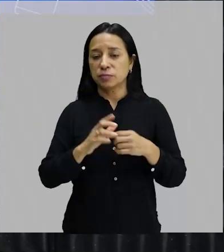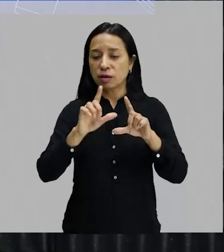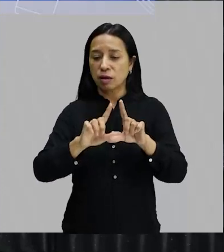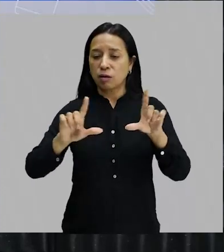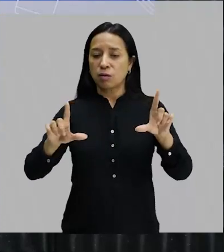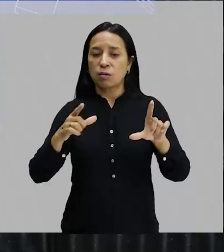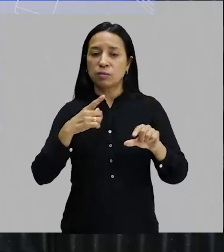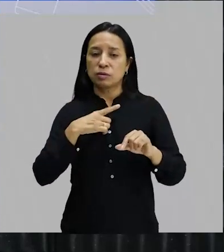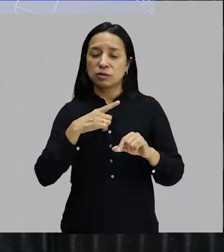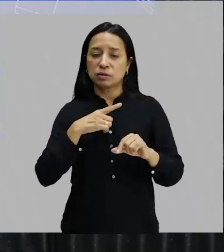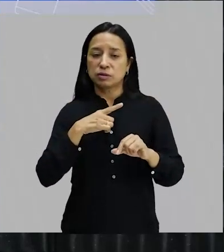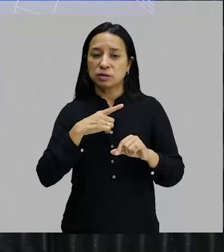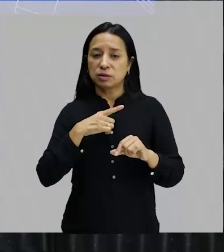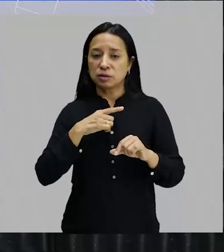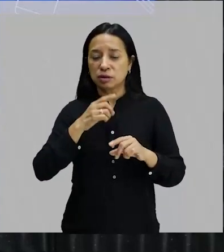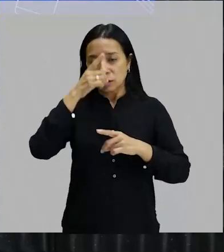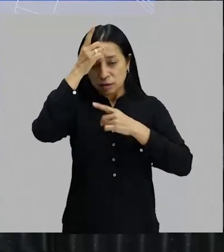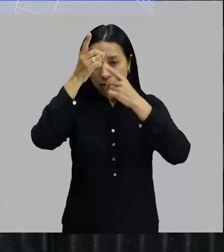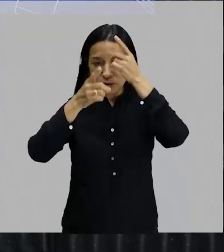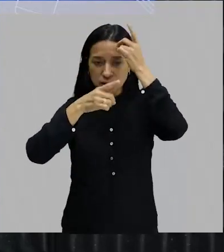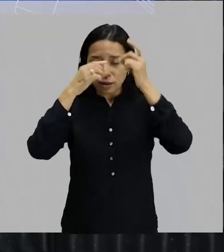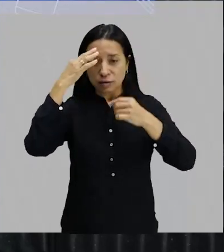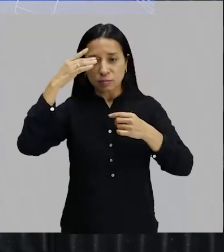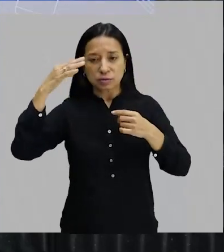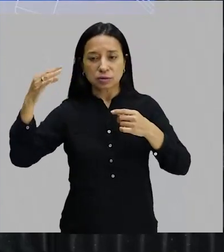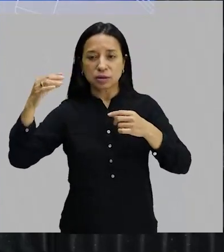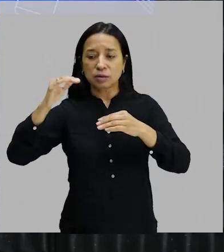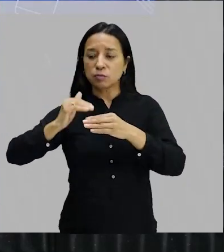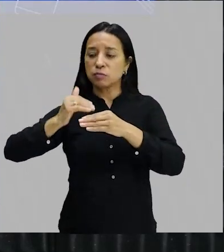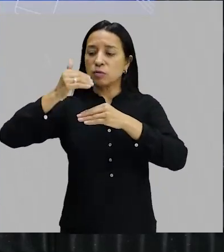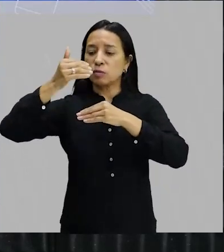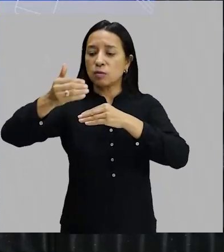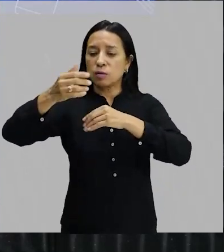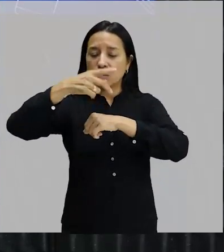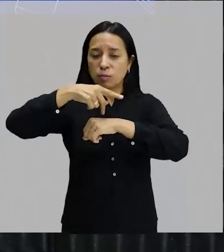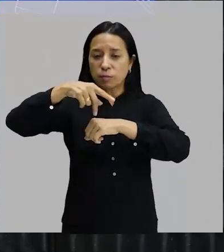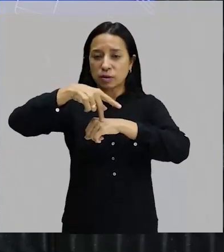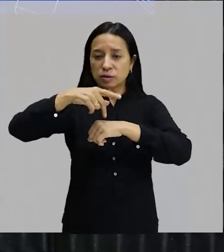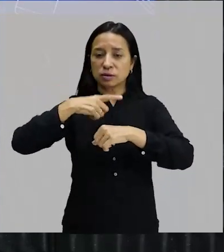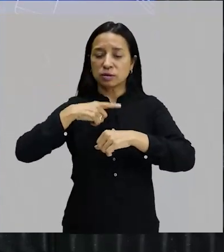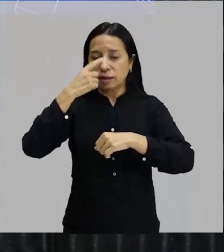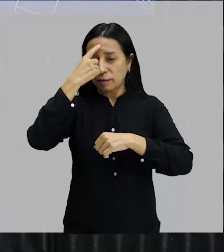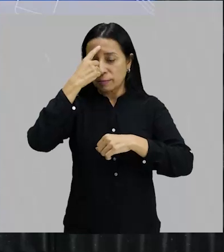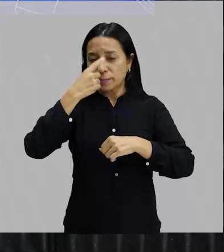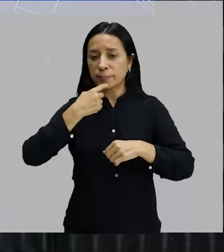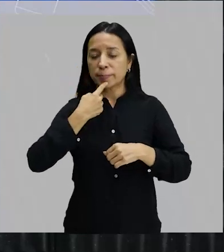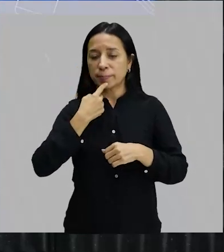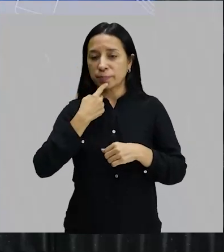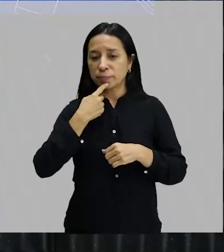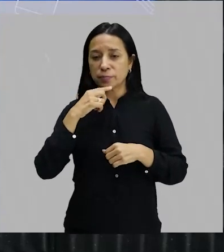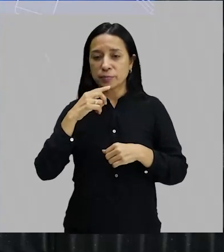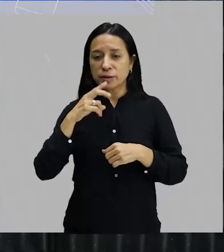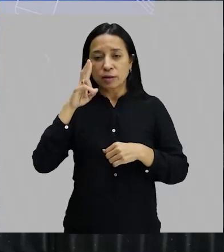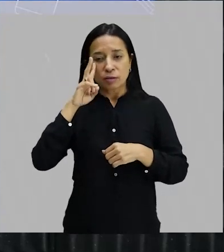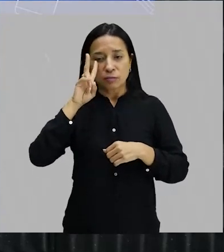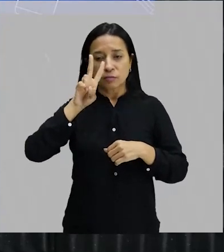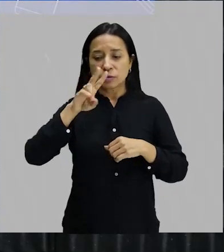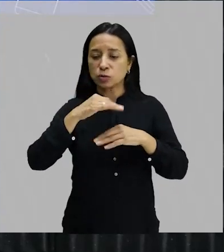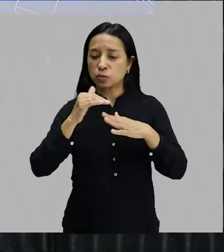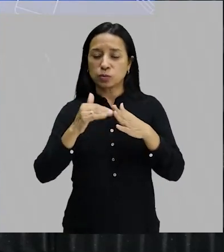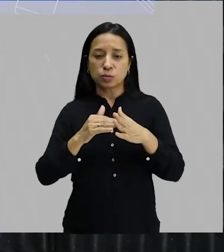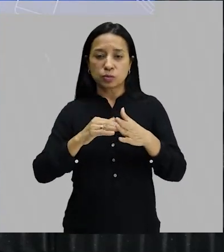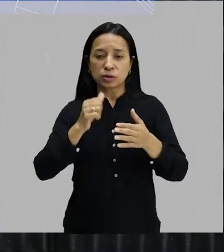um imagético para Brasil, do lado de fora do país, que se tenha essa imagem. Então, observem que todas as mulheres dele,